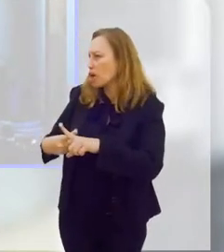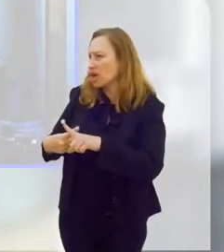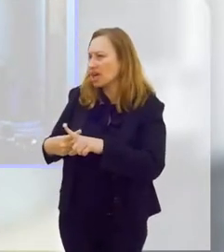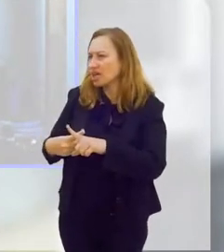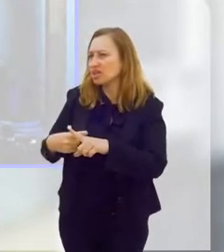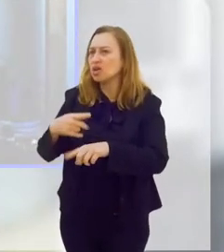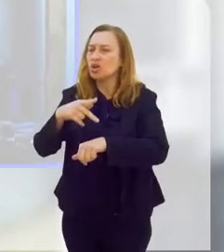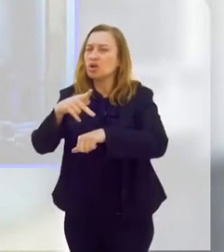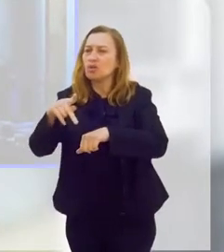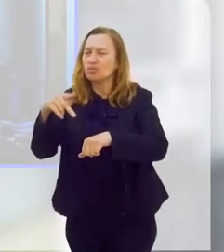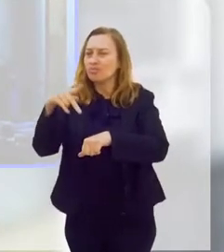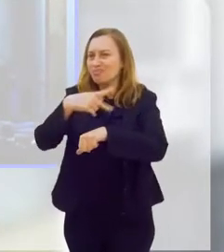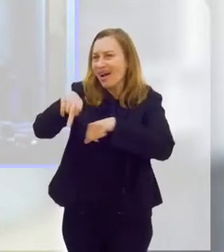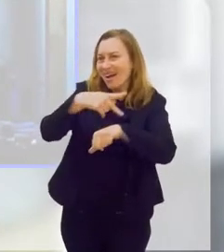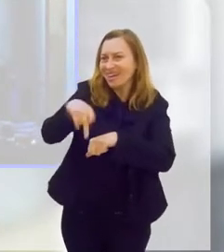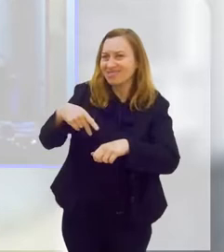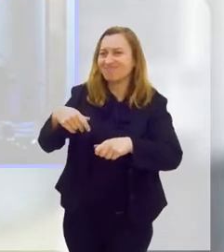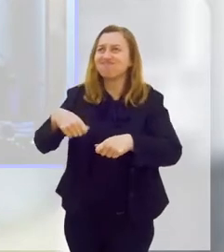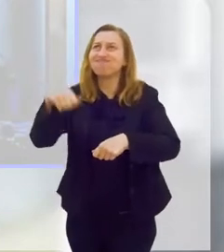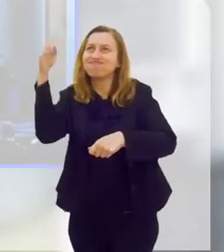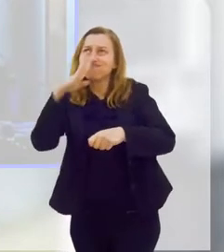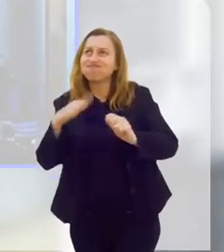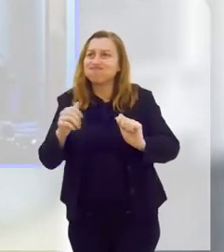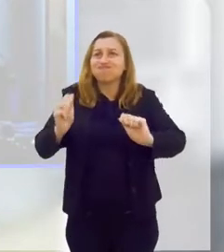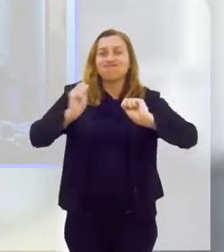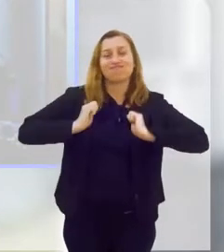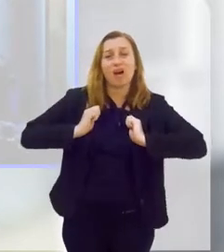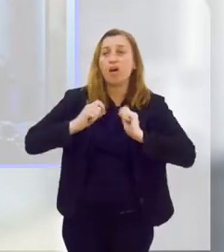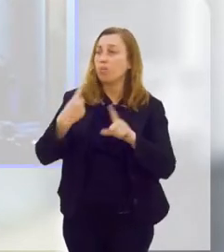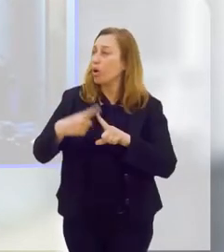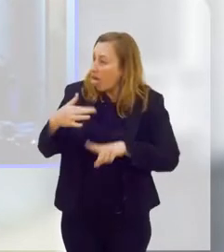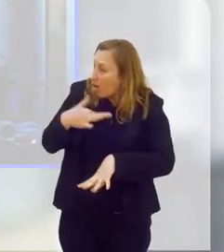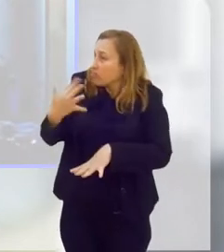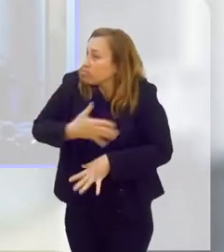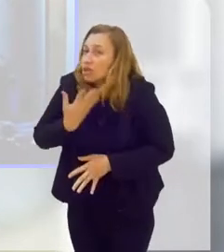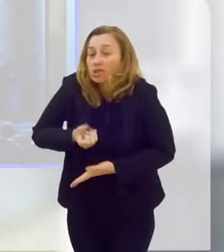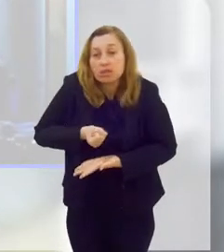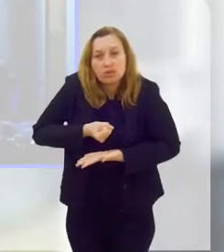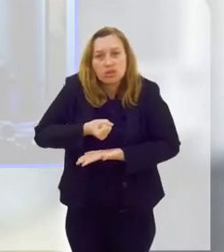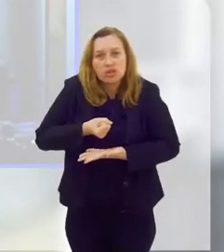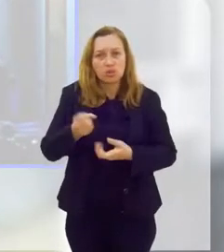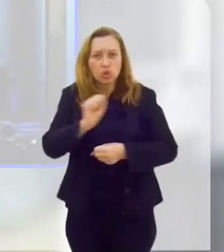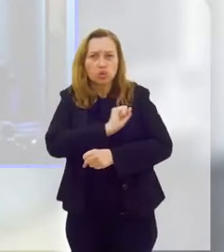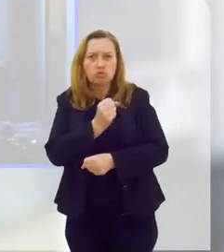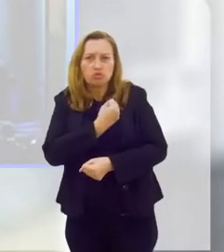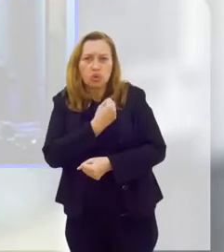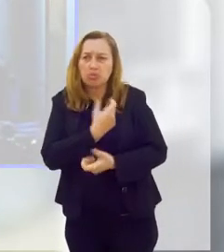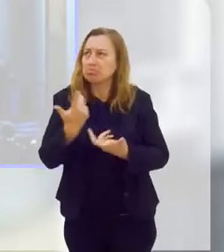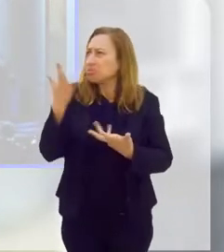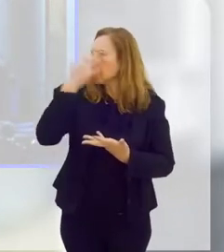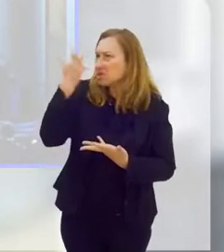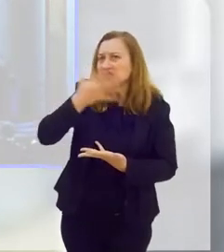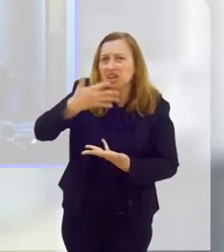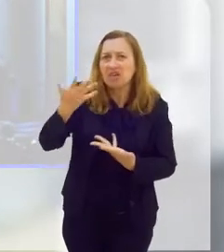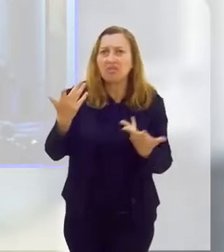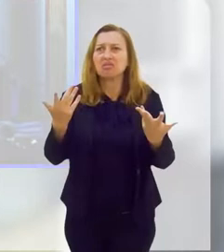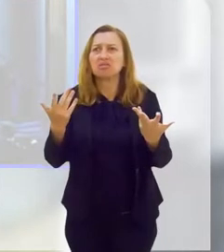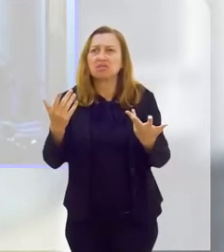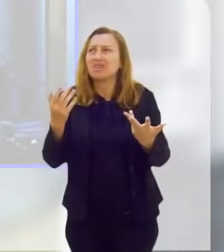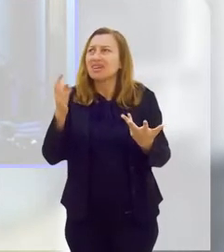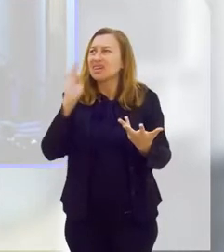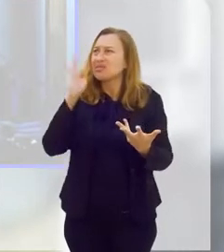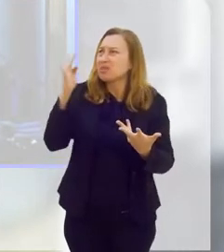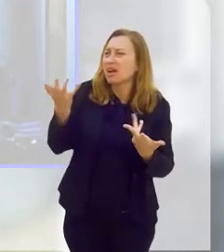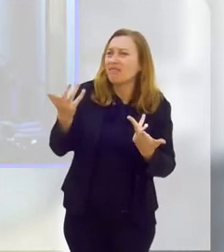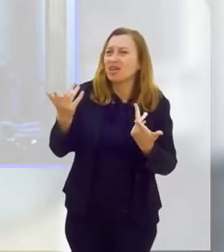país tão sedentário? Por o brasileiro é tão sedentário? Eu confesso que eu fiquei um pouco assustado com esses números. Eu não imaginava que o Brasil fosse